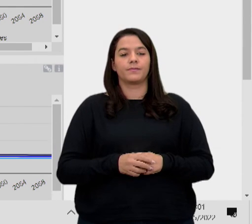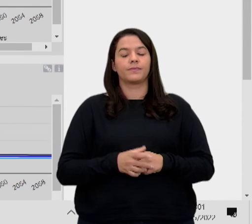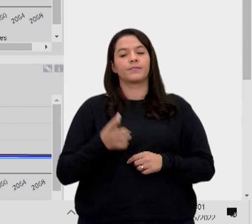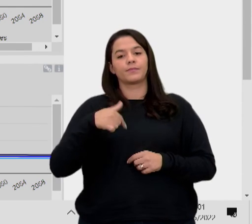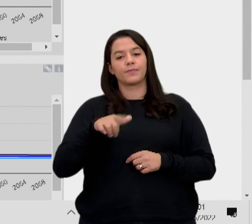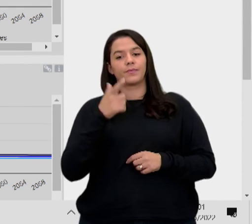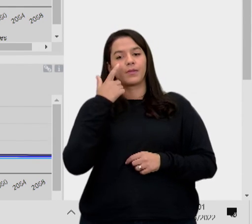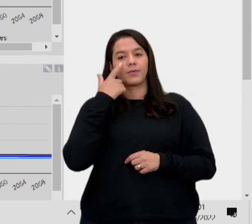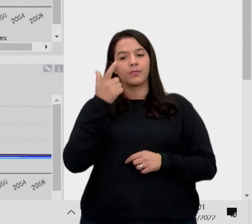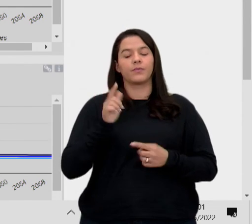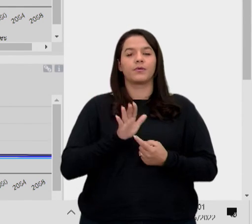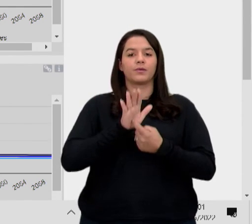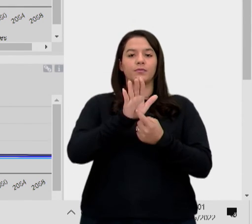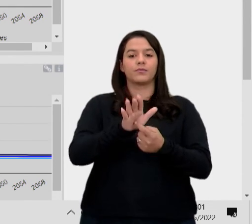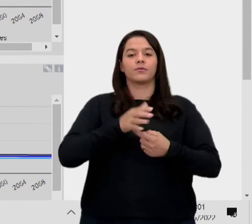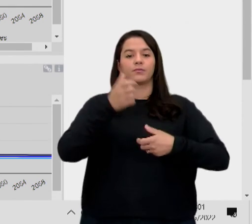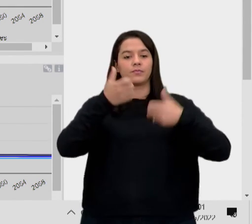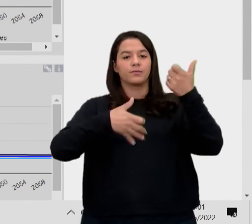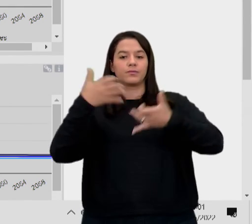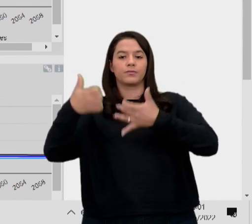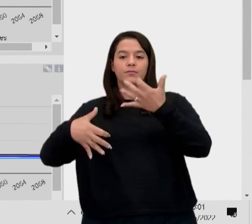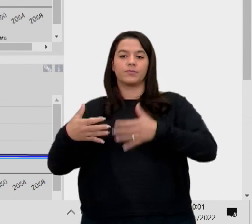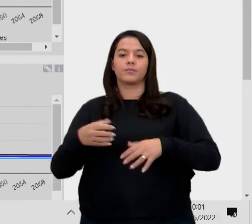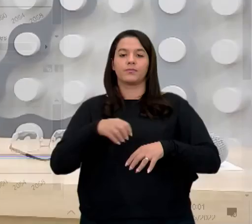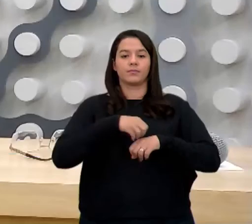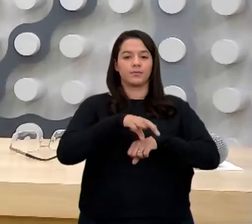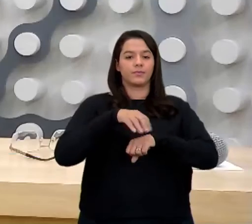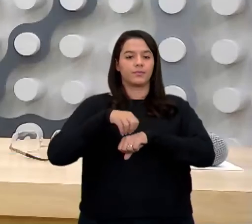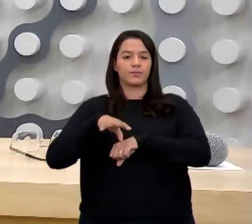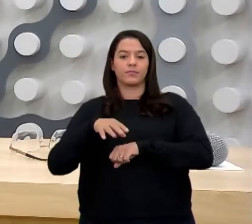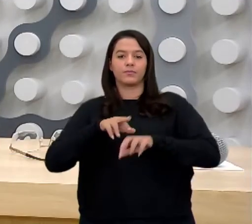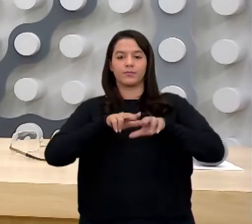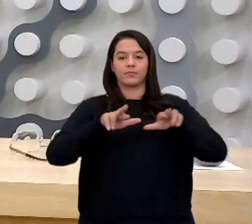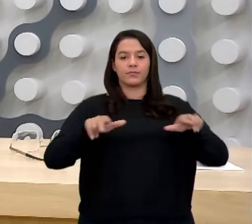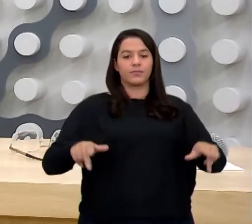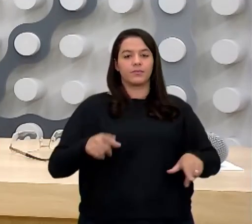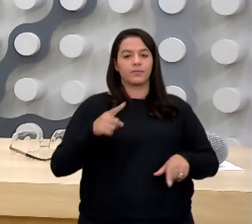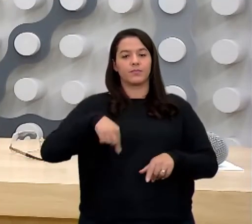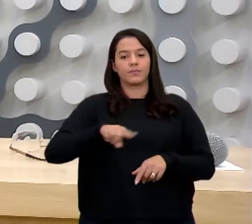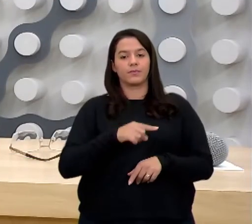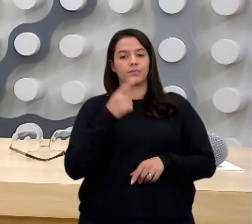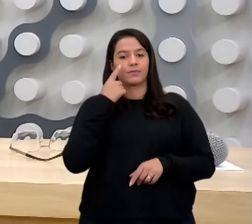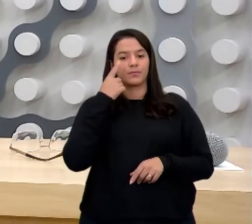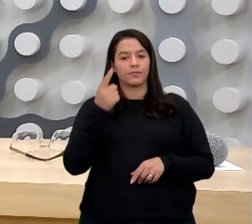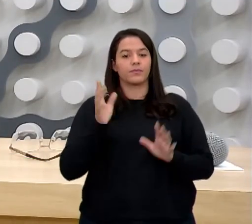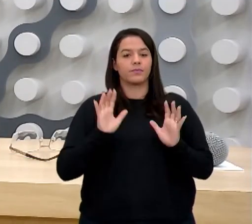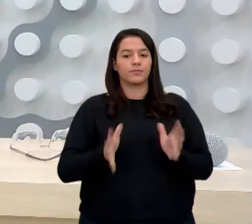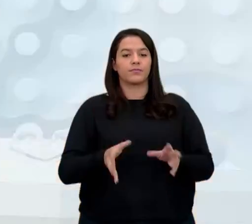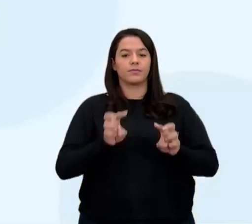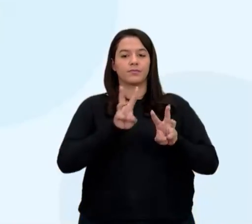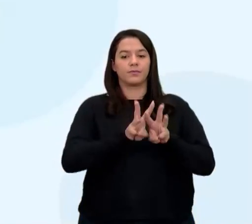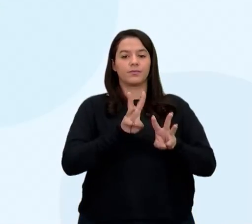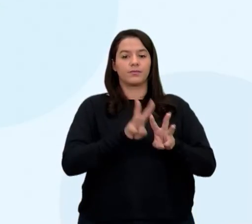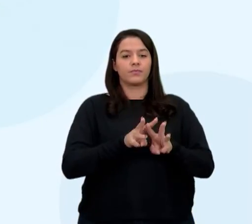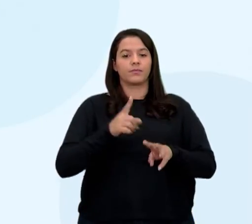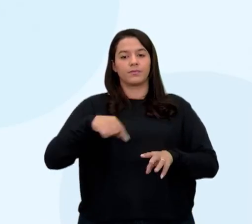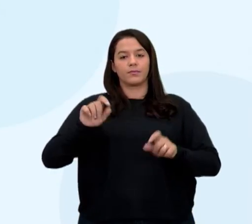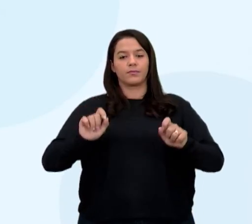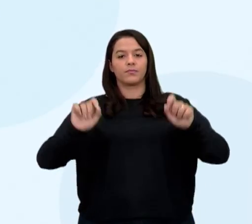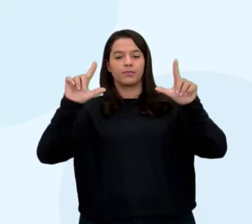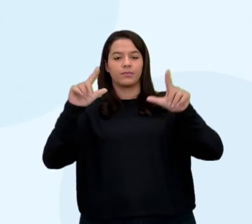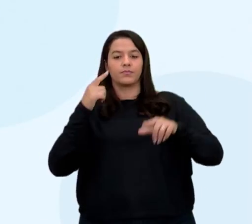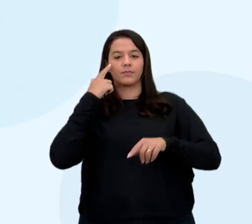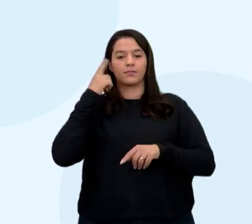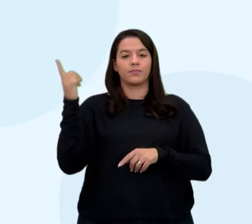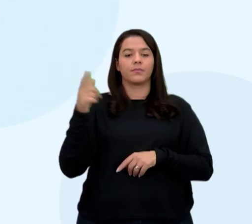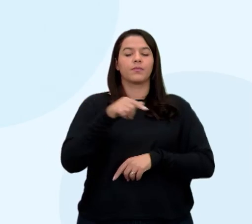as orientações para o aluno. Pode voltar aqui. Vamos lá, já vimos aí o nosso querido site. Pode voltar, pode botar as orientações para o